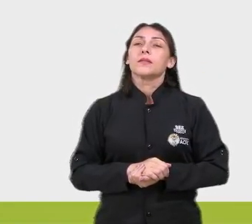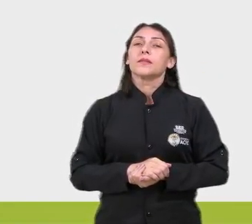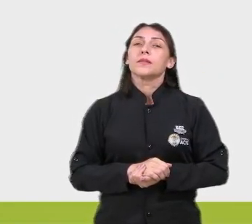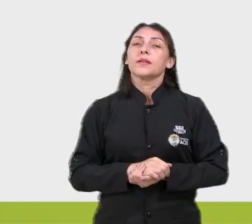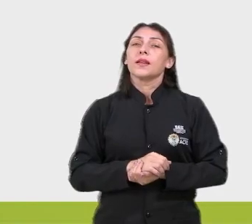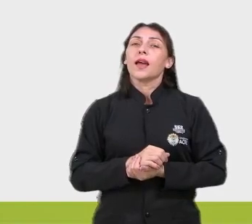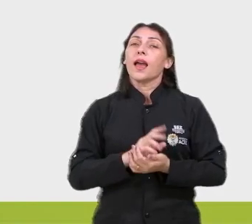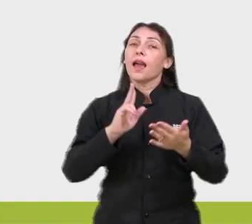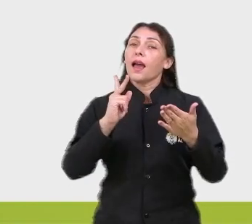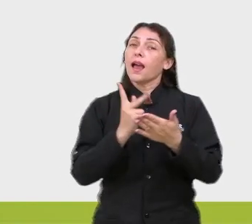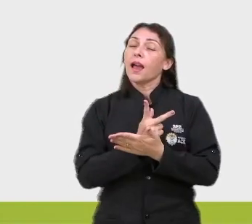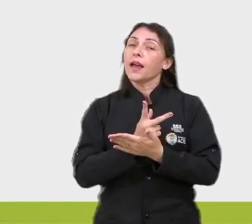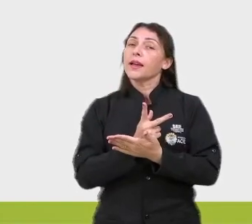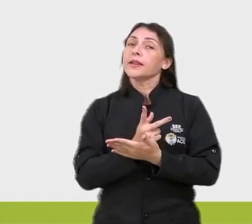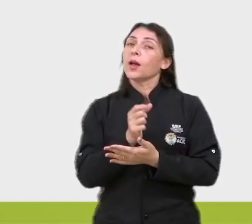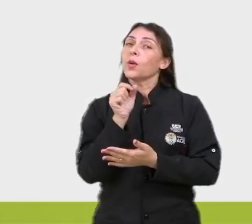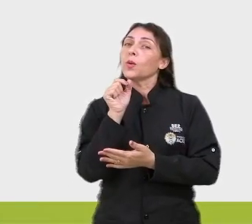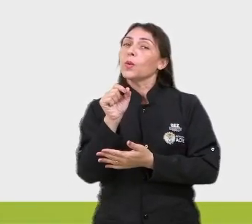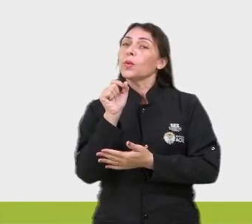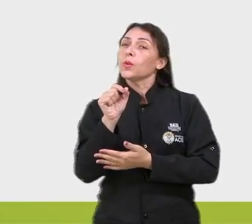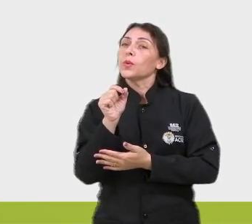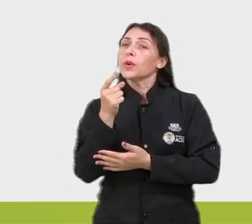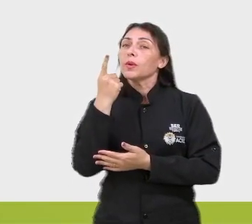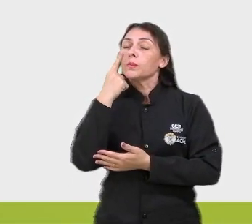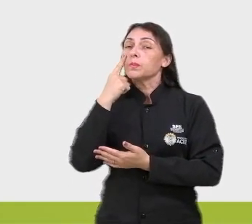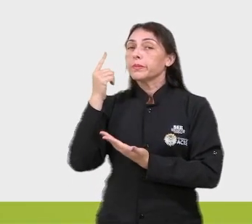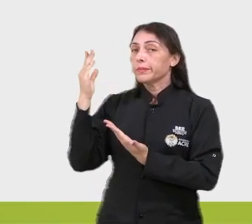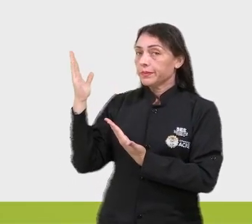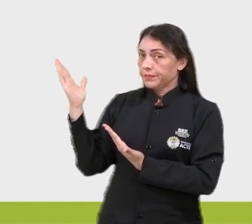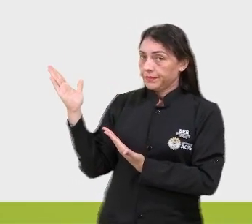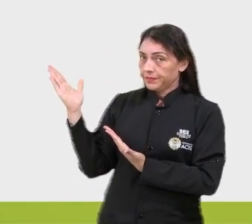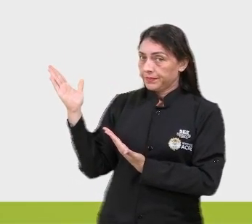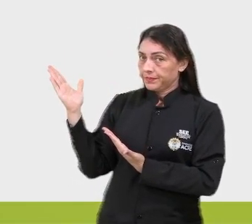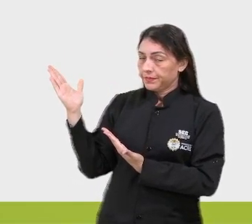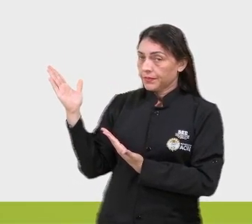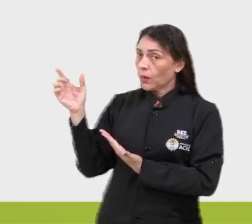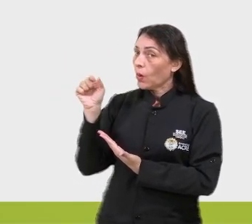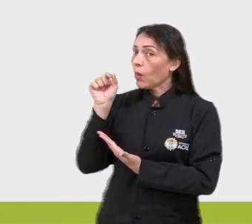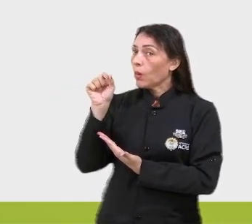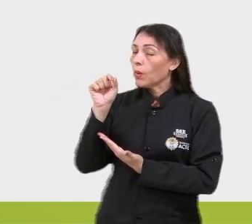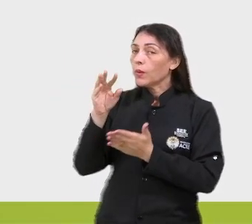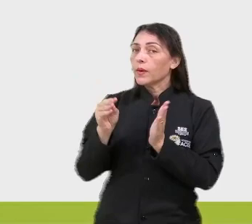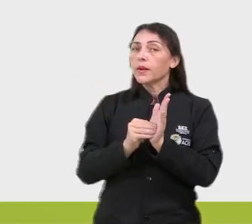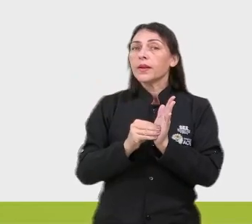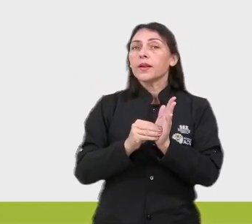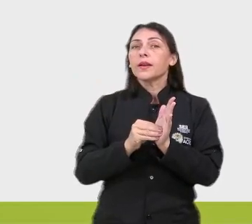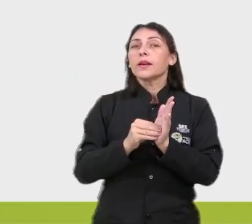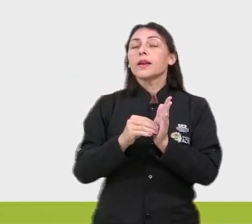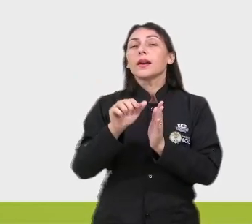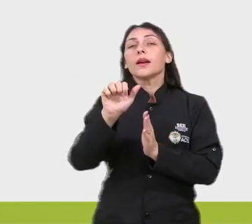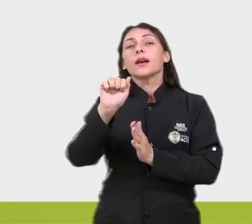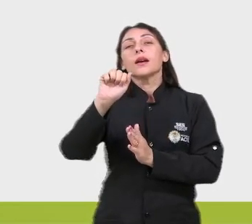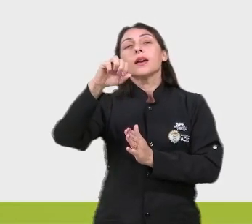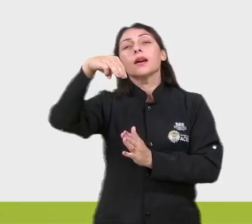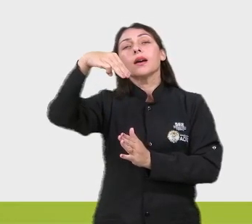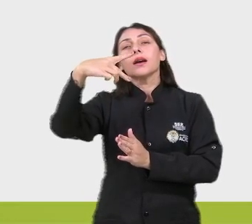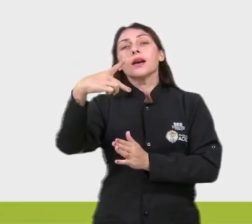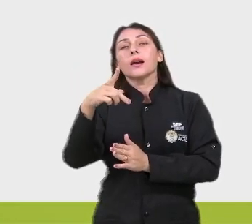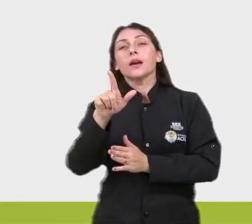inadequada, que é justamente essas daqui, ó. Olha só o que ele colocou. Ampliação.